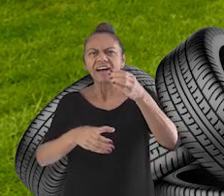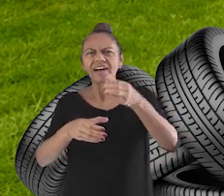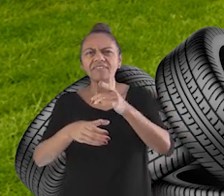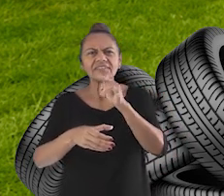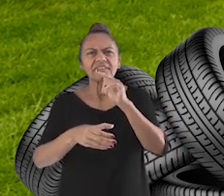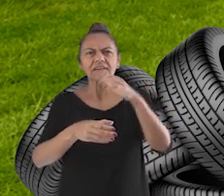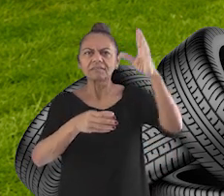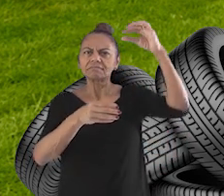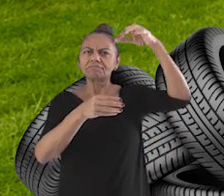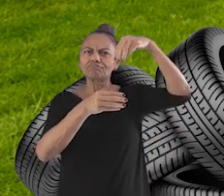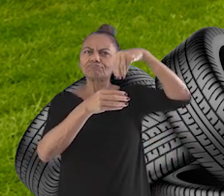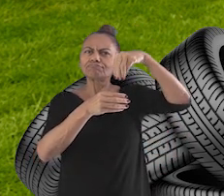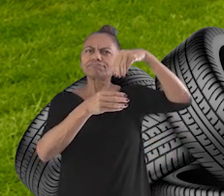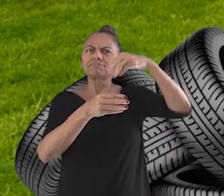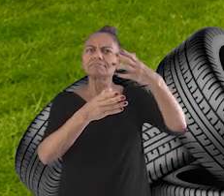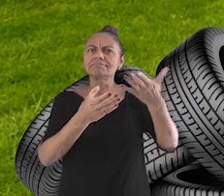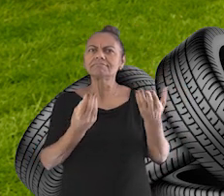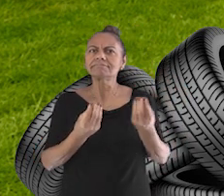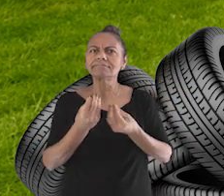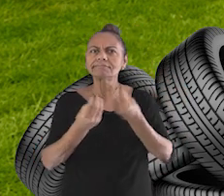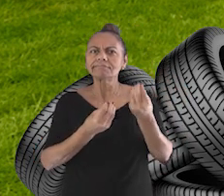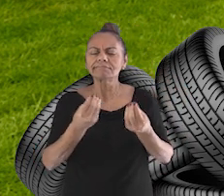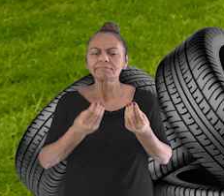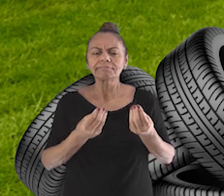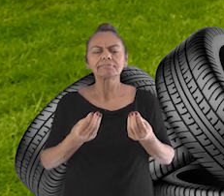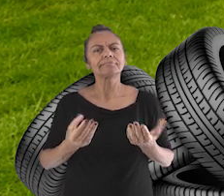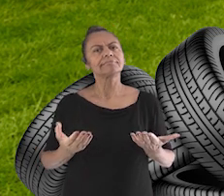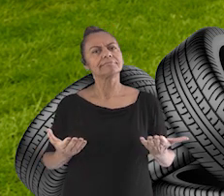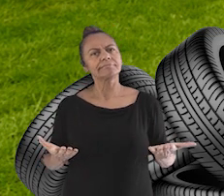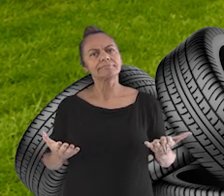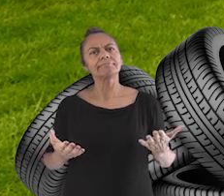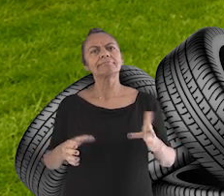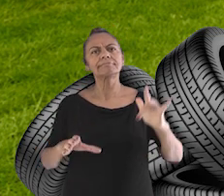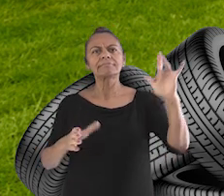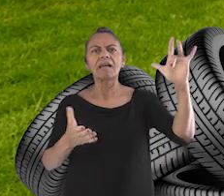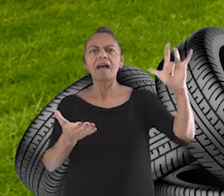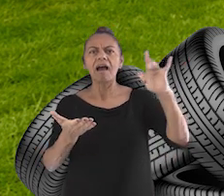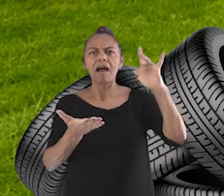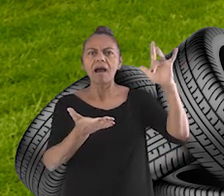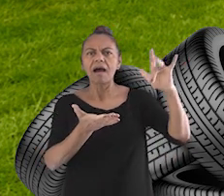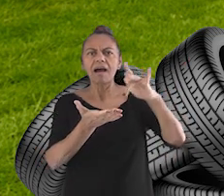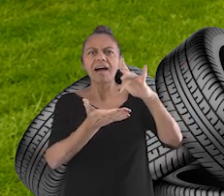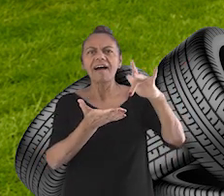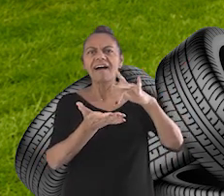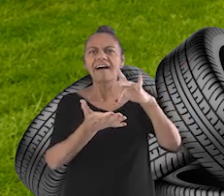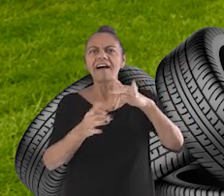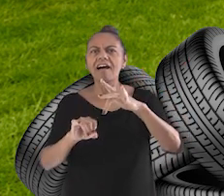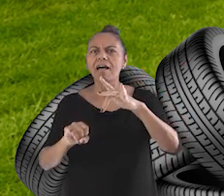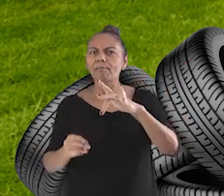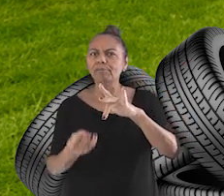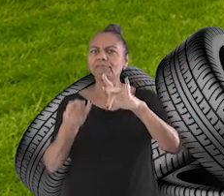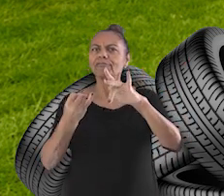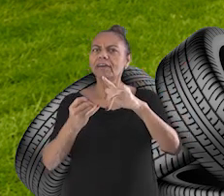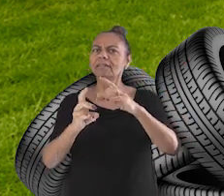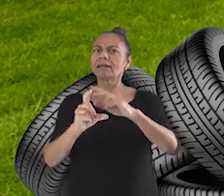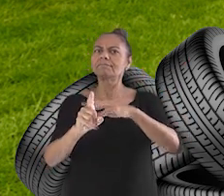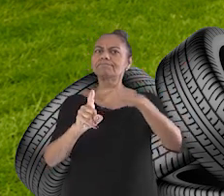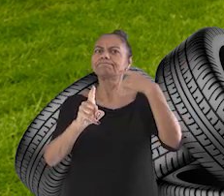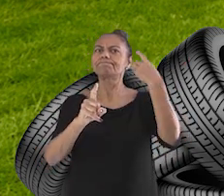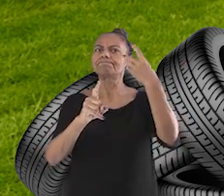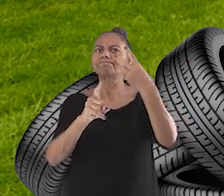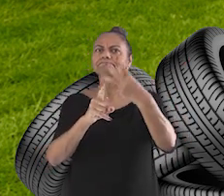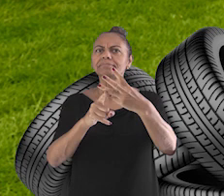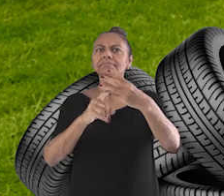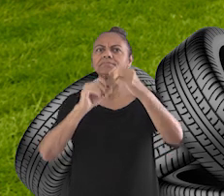Gente, está tudo com água dentro. Tudo isso são casas para o nosso mosquito Aedes aegypti se multiplicar. Isso não